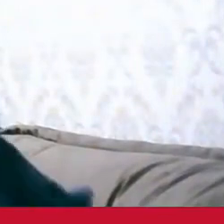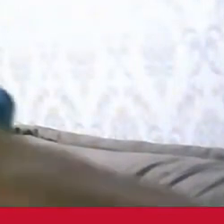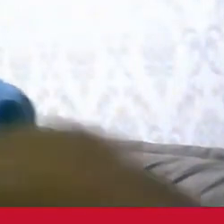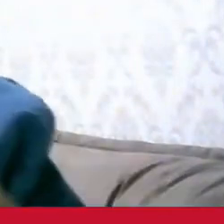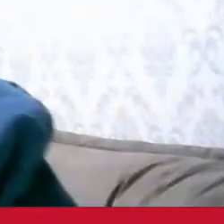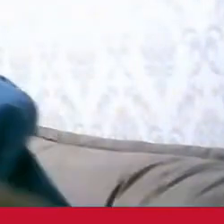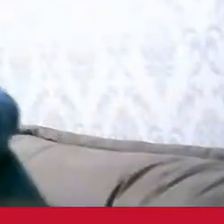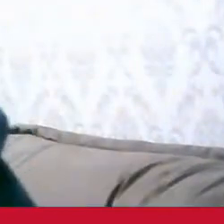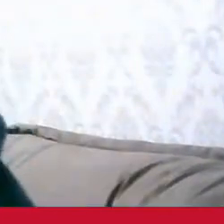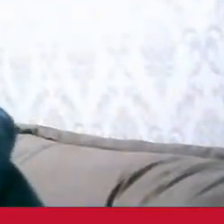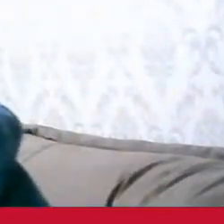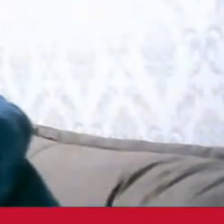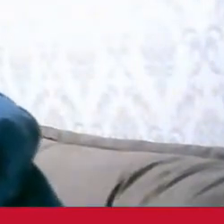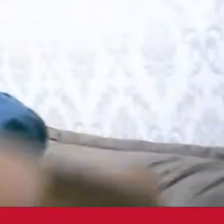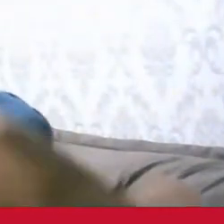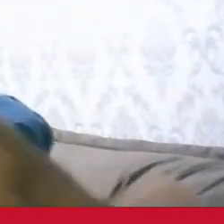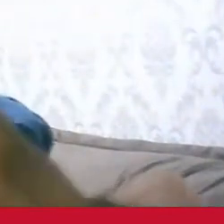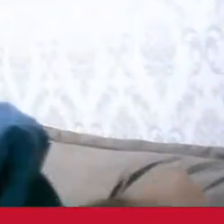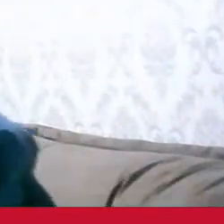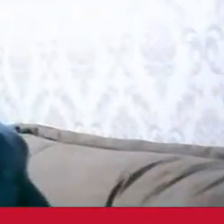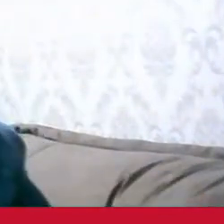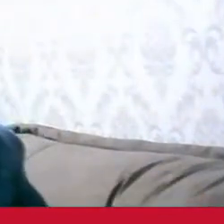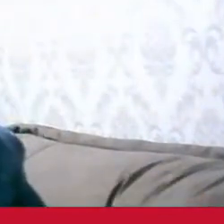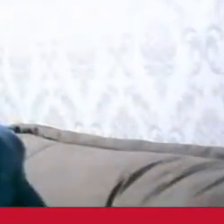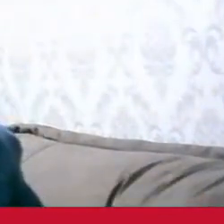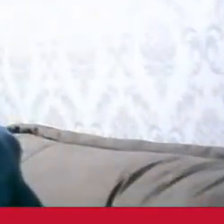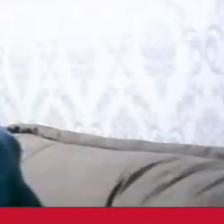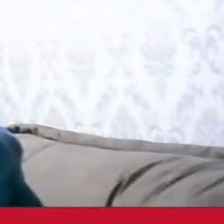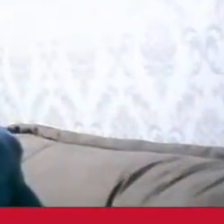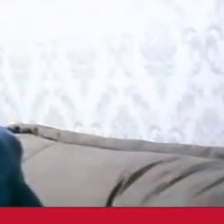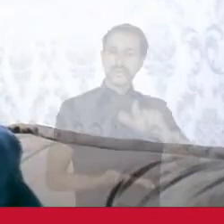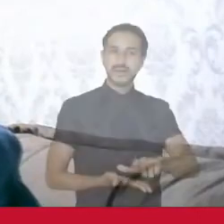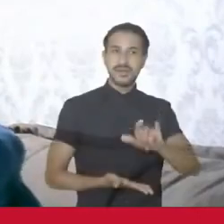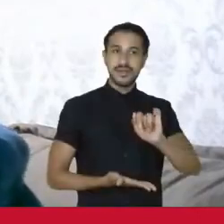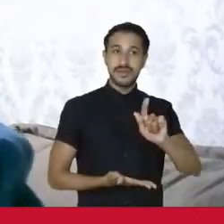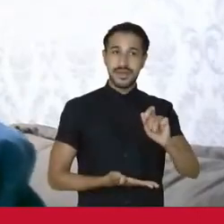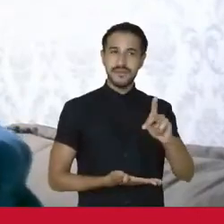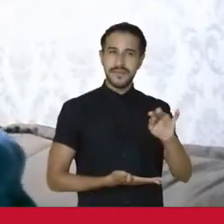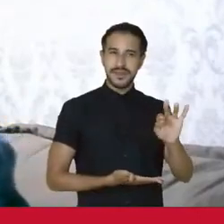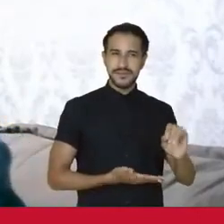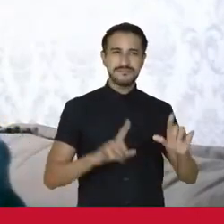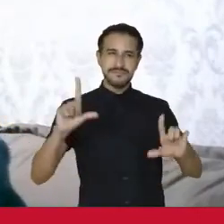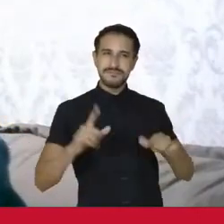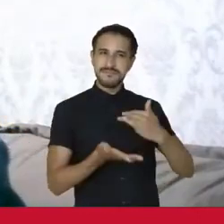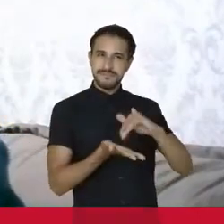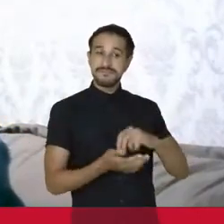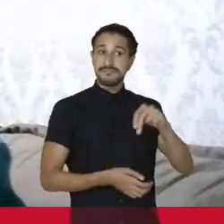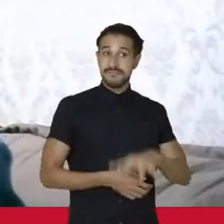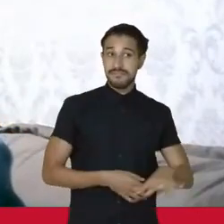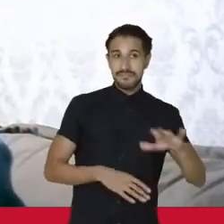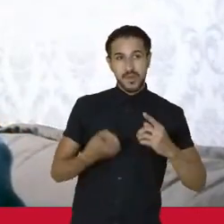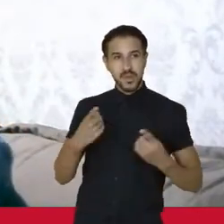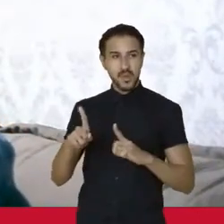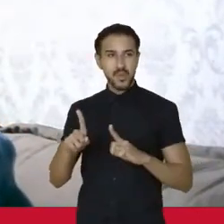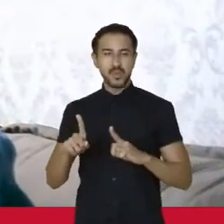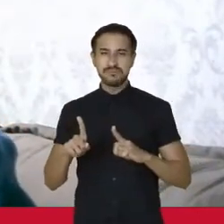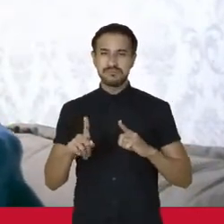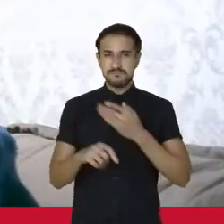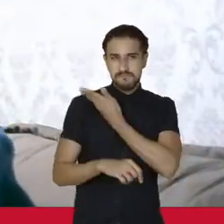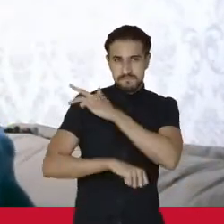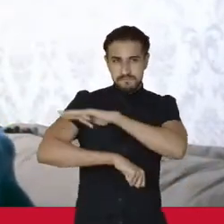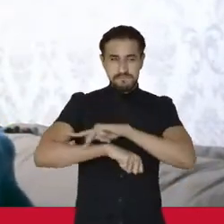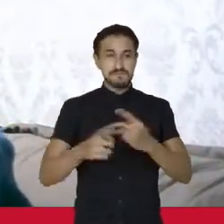Olá, boa noite. Estamos aqui com mais um Liga Preta, o programa da Secretaria Nacional de Combate ao Racismo,